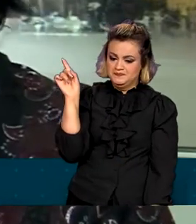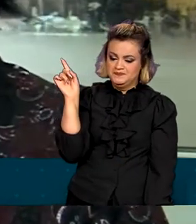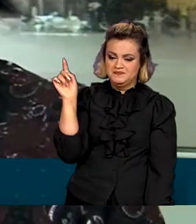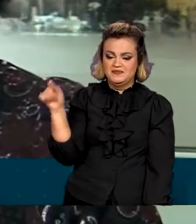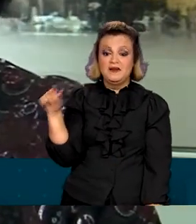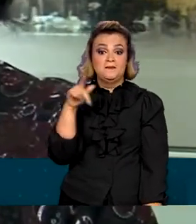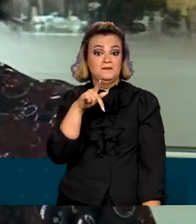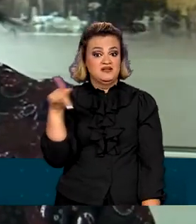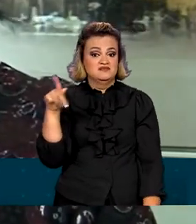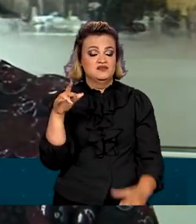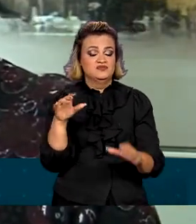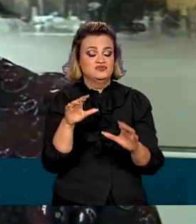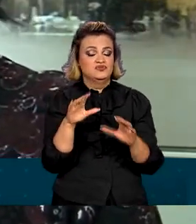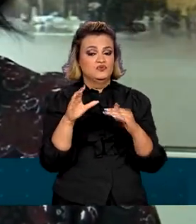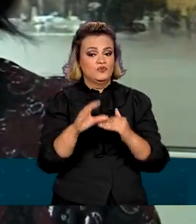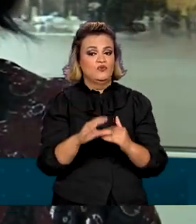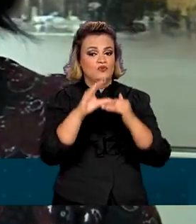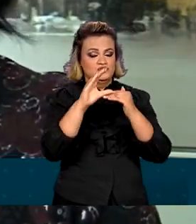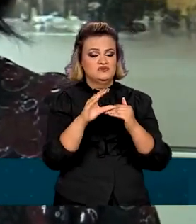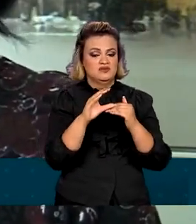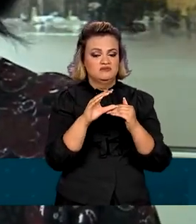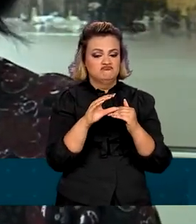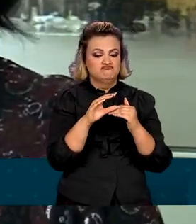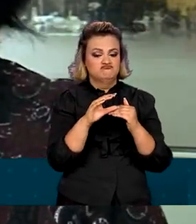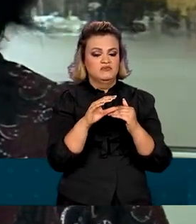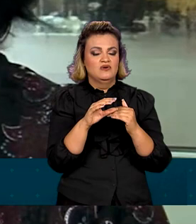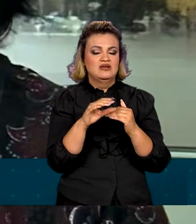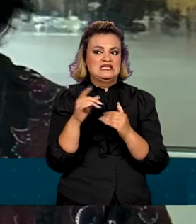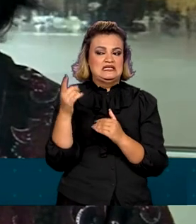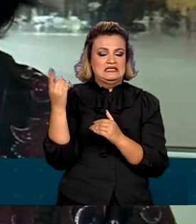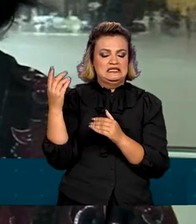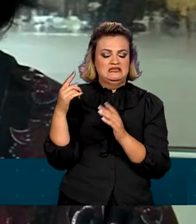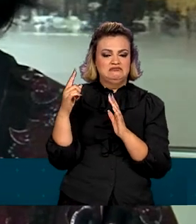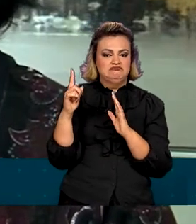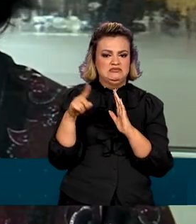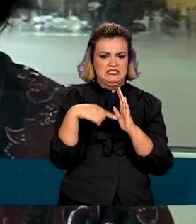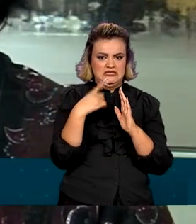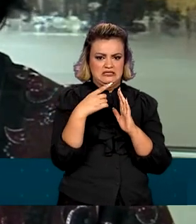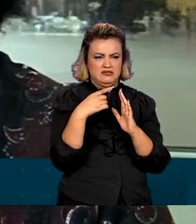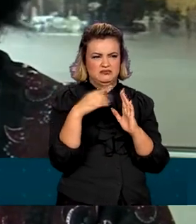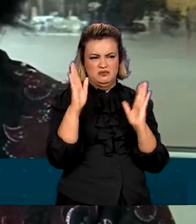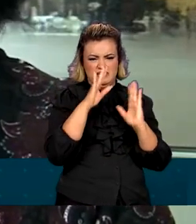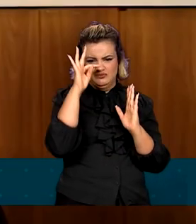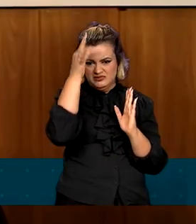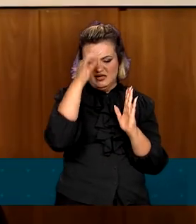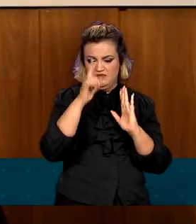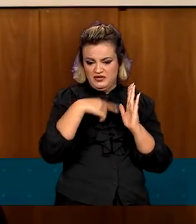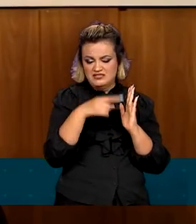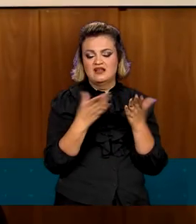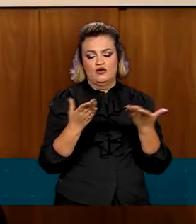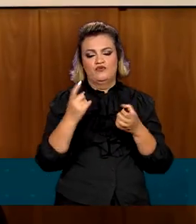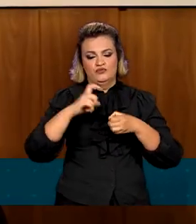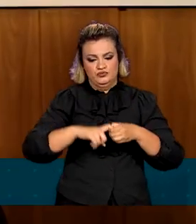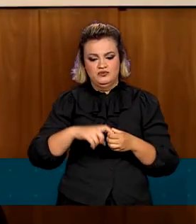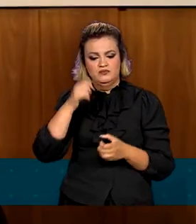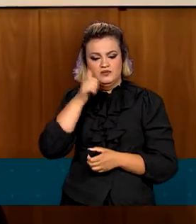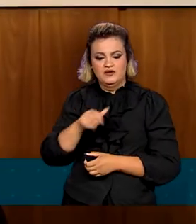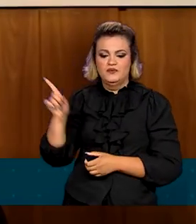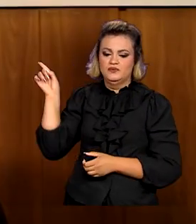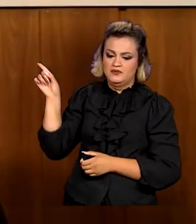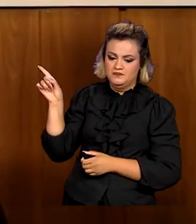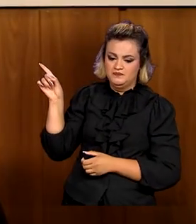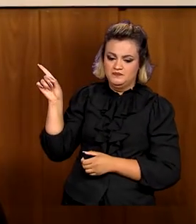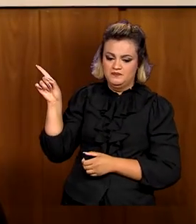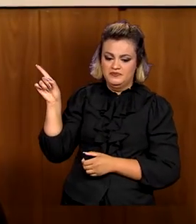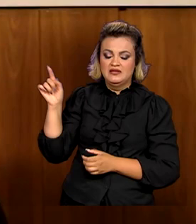presidente do Conselho Curador da EBC, cassado após a posse do presidente Michel Temer. Juliana César Nunes,